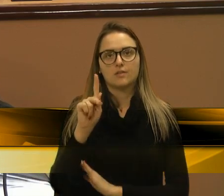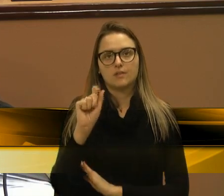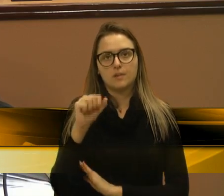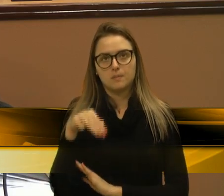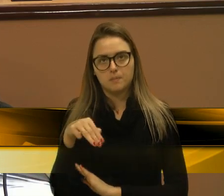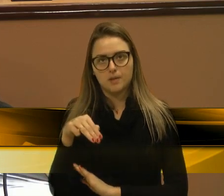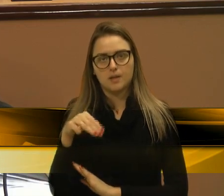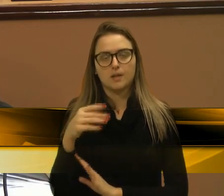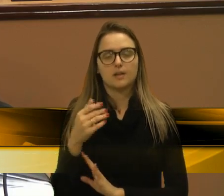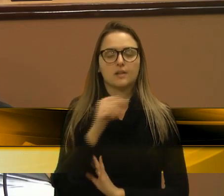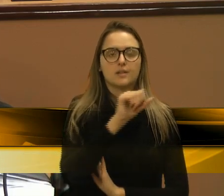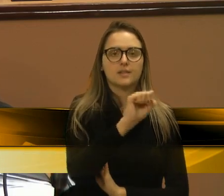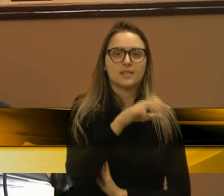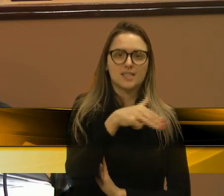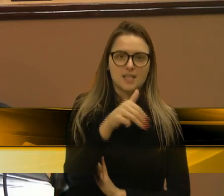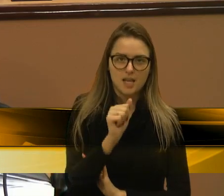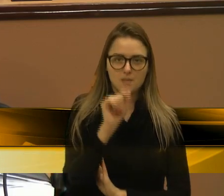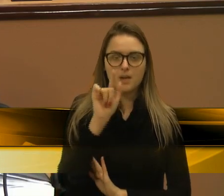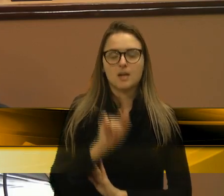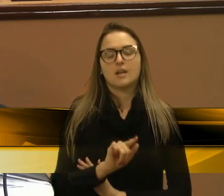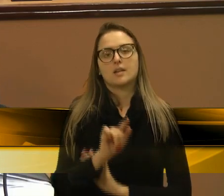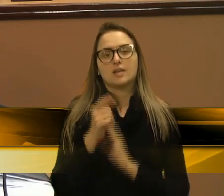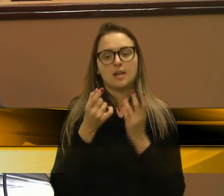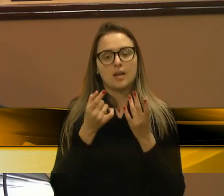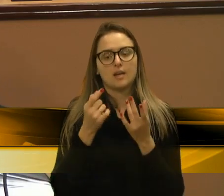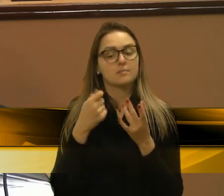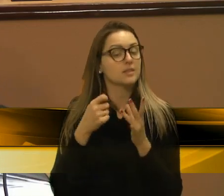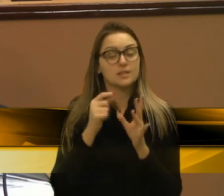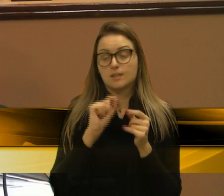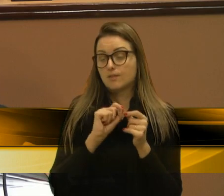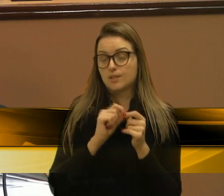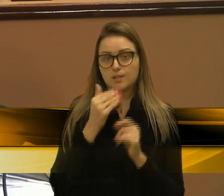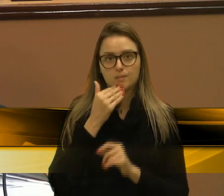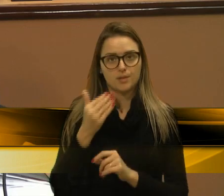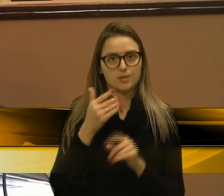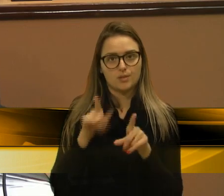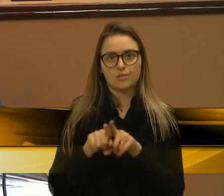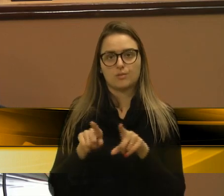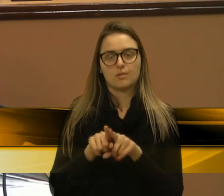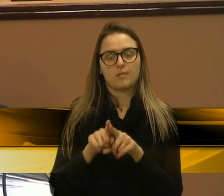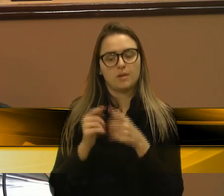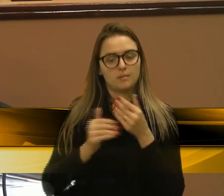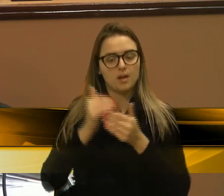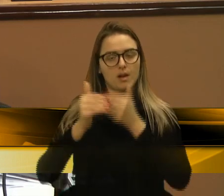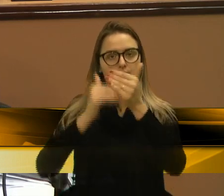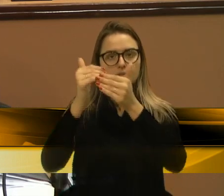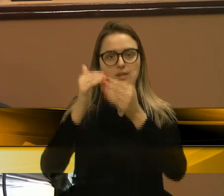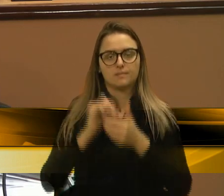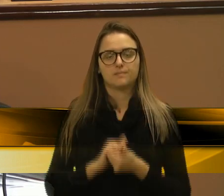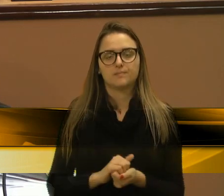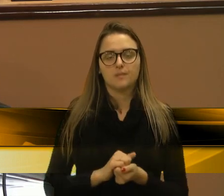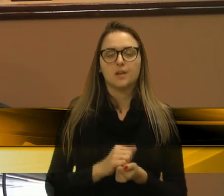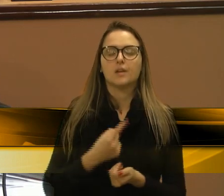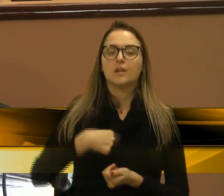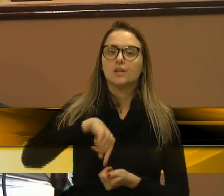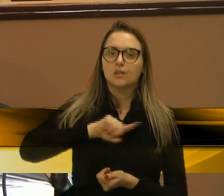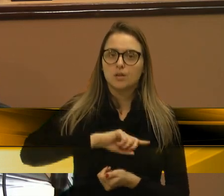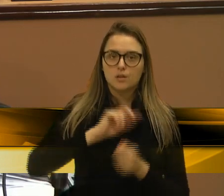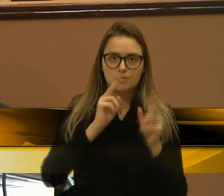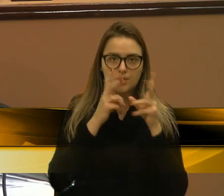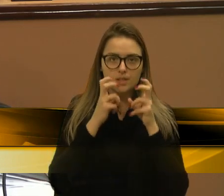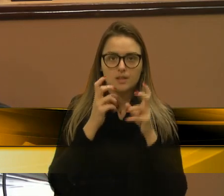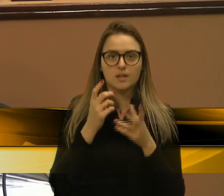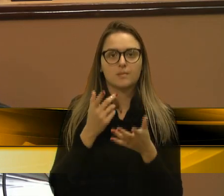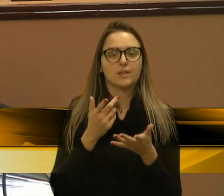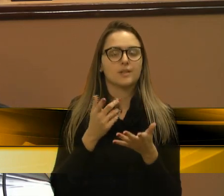e esses órgãos ambientais, onde que a gente tem que fazer, essas cobranças lá dentro também, para que a coisa ande, então a gente percebe assim, que não se está,